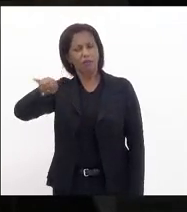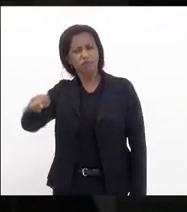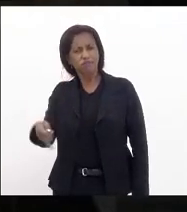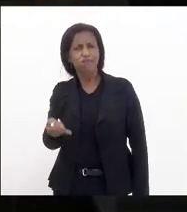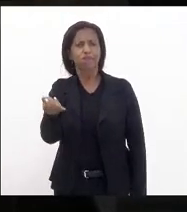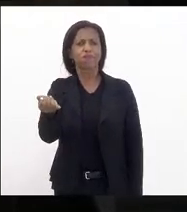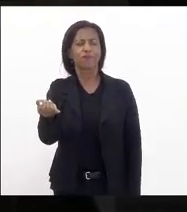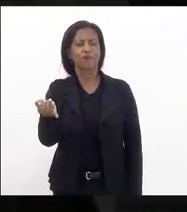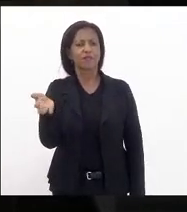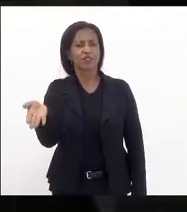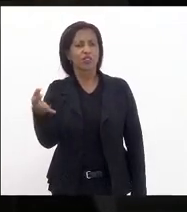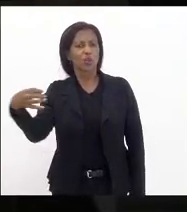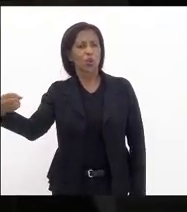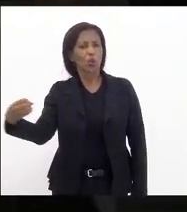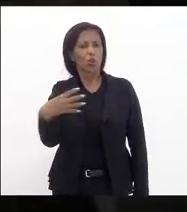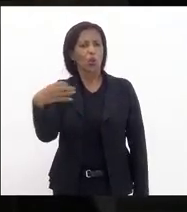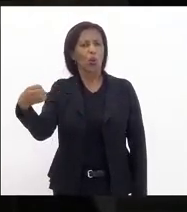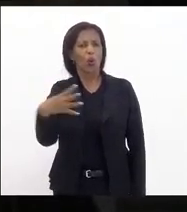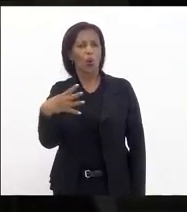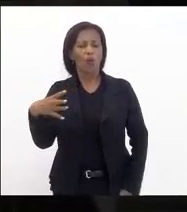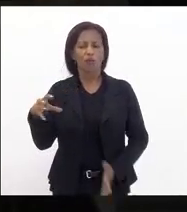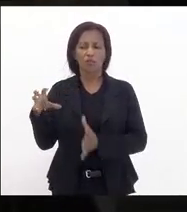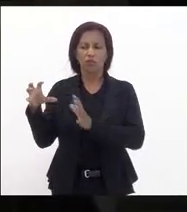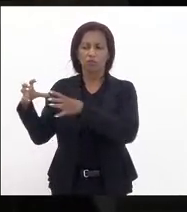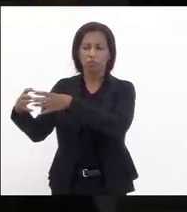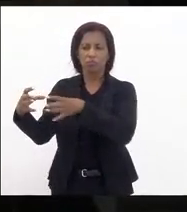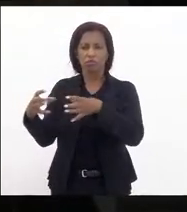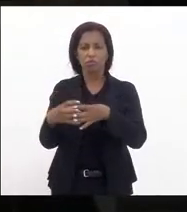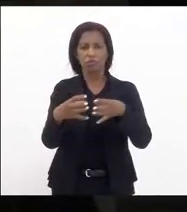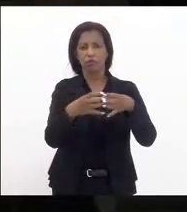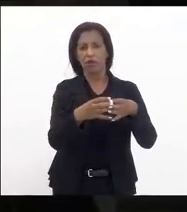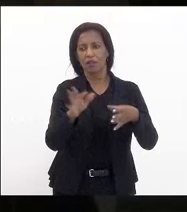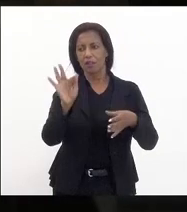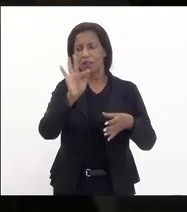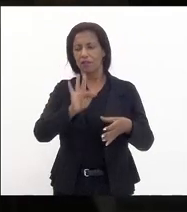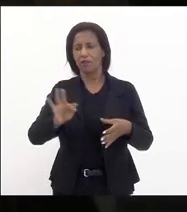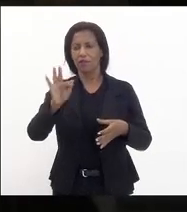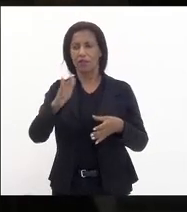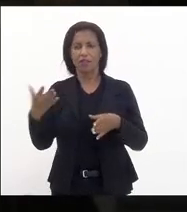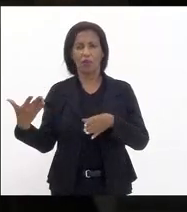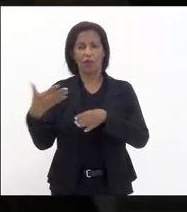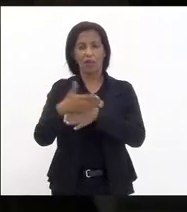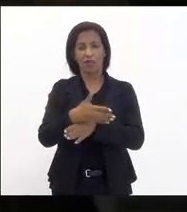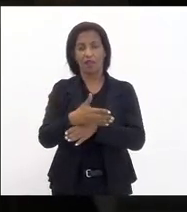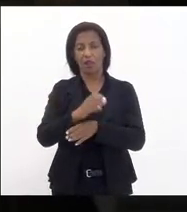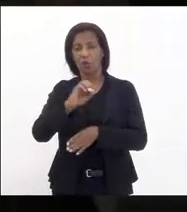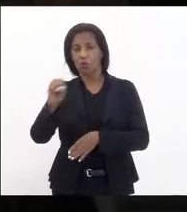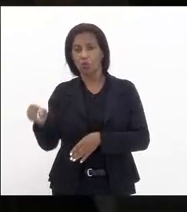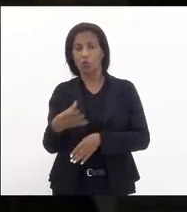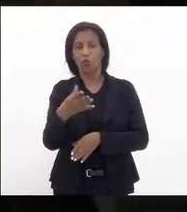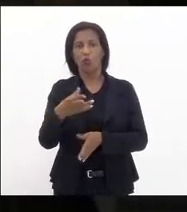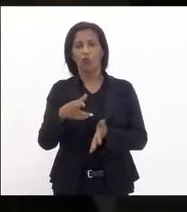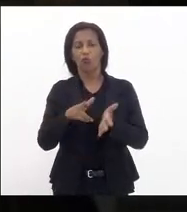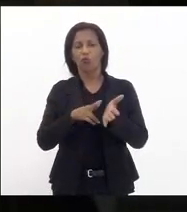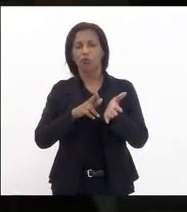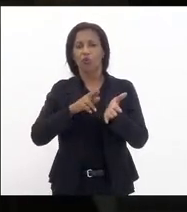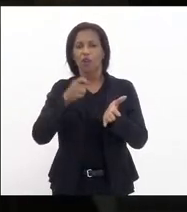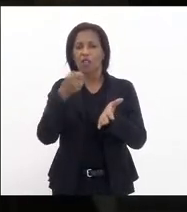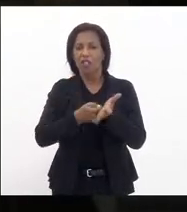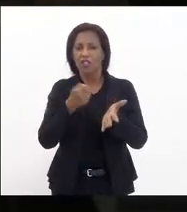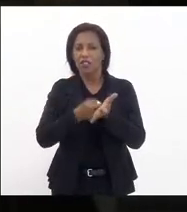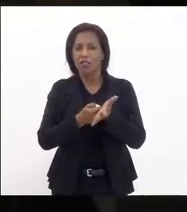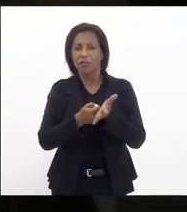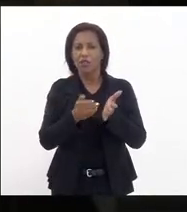de novas unidades da federação entrarem no novo regime e que ele duraria